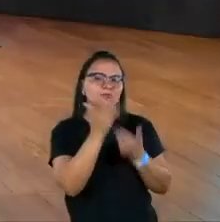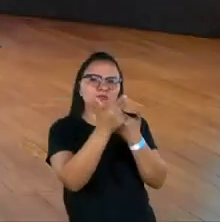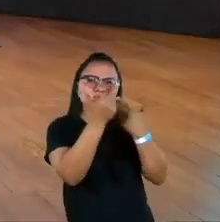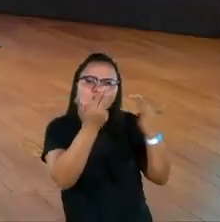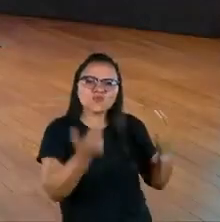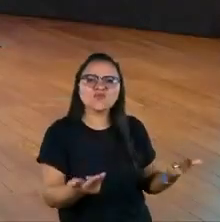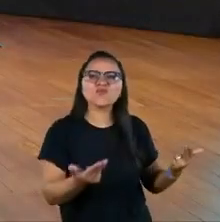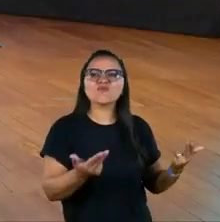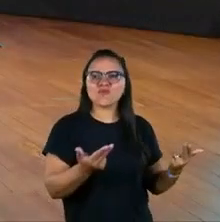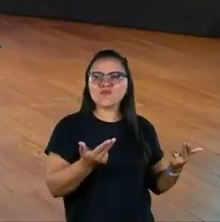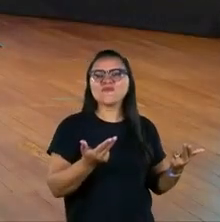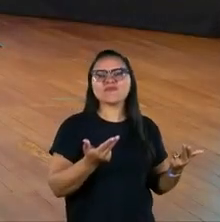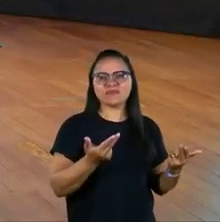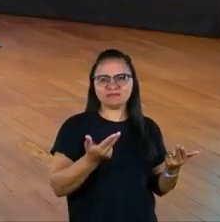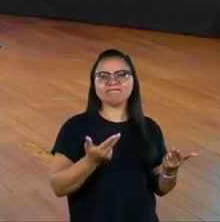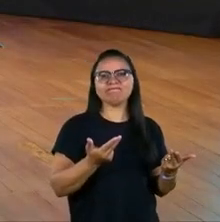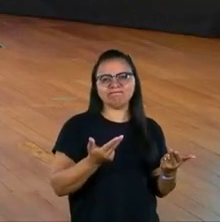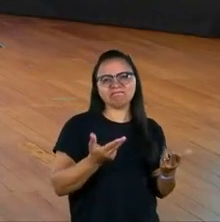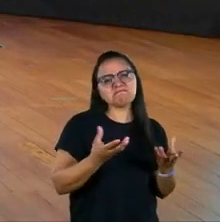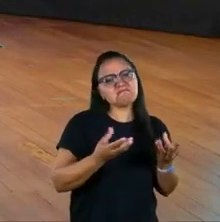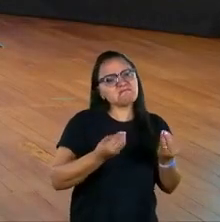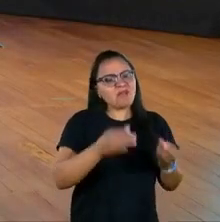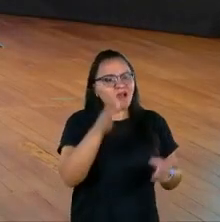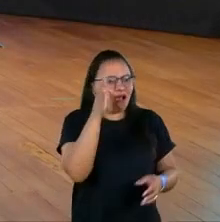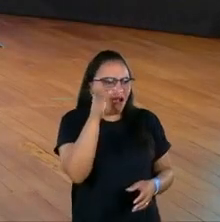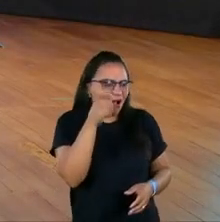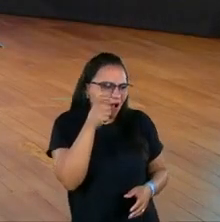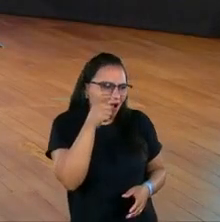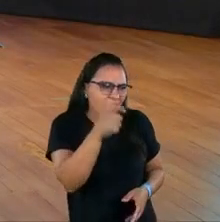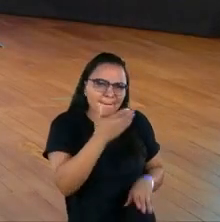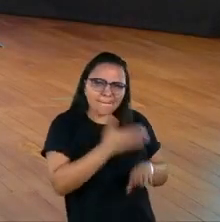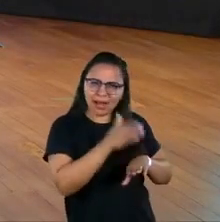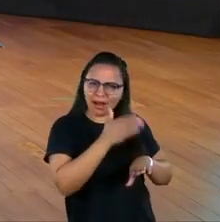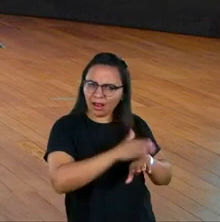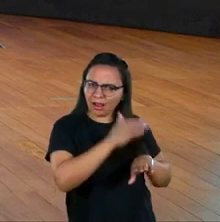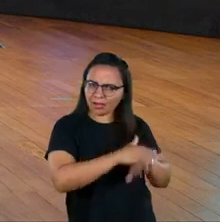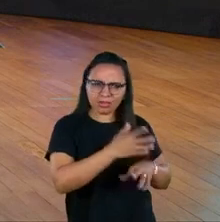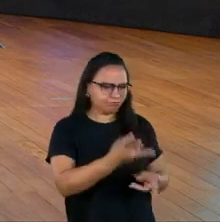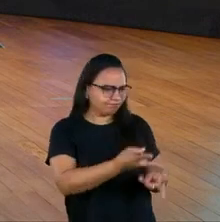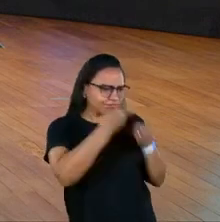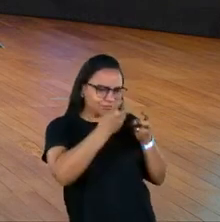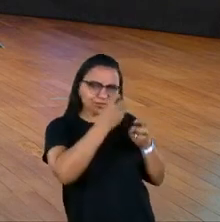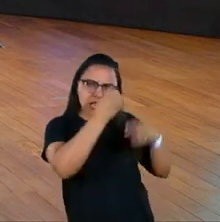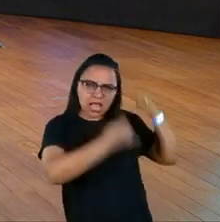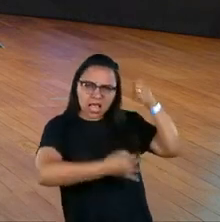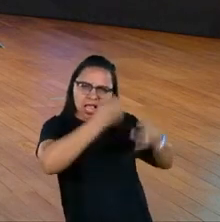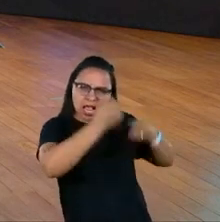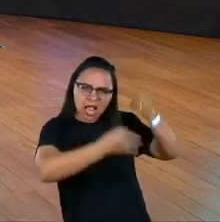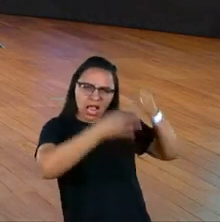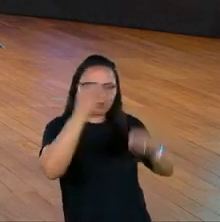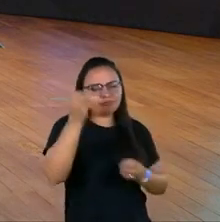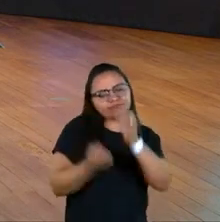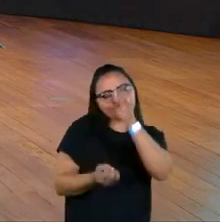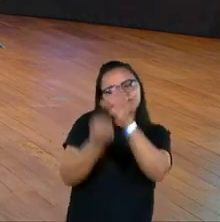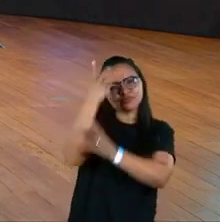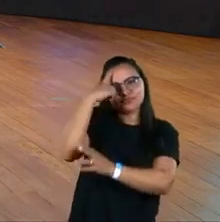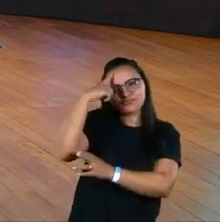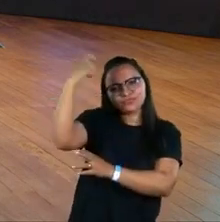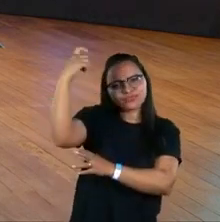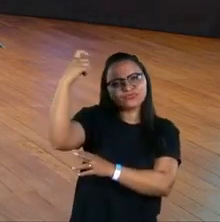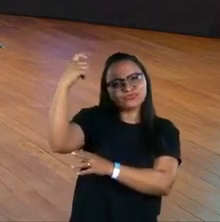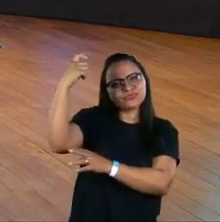de uma maneira muito curiosa e muito prática que ele ouviu de relatos e, com isso, criou também